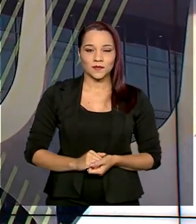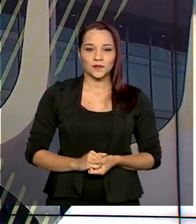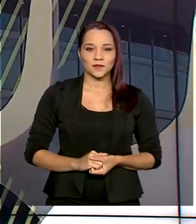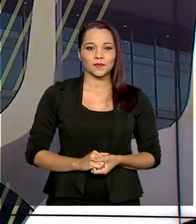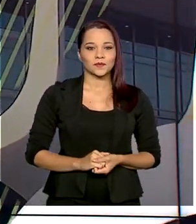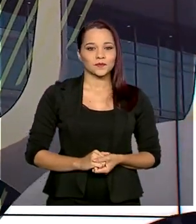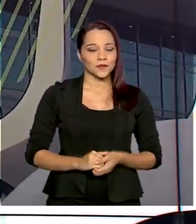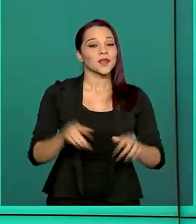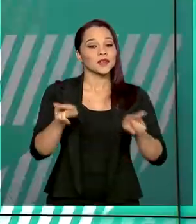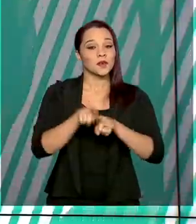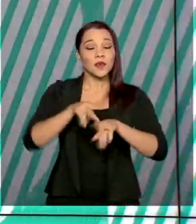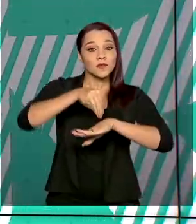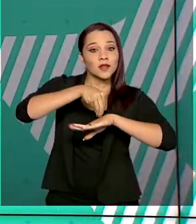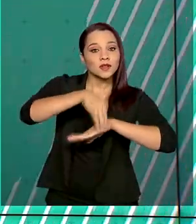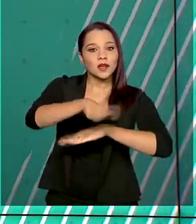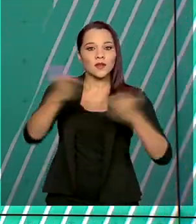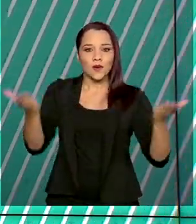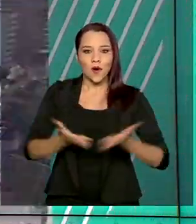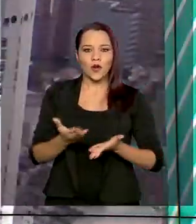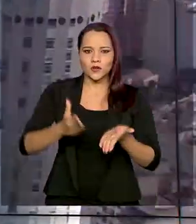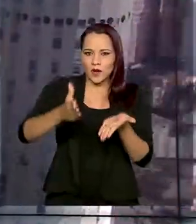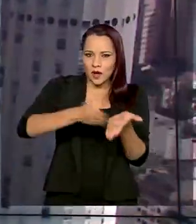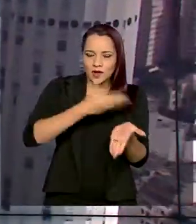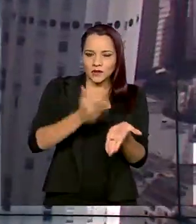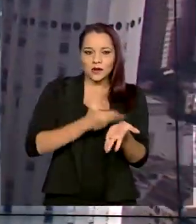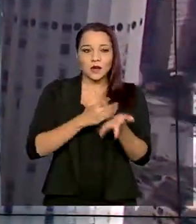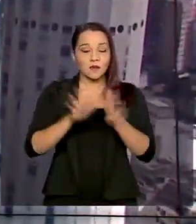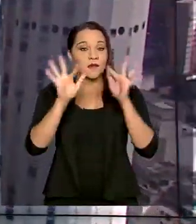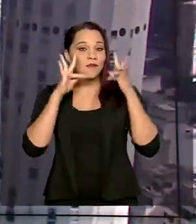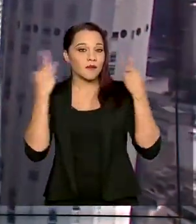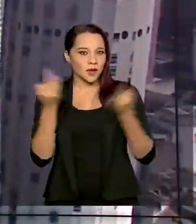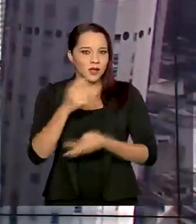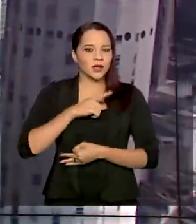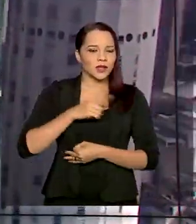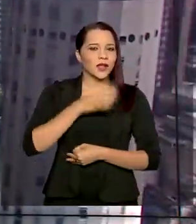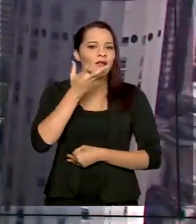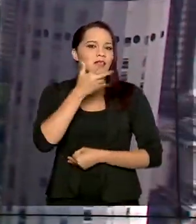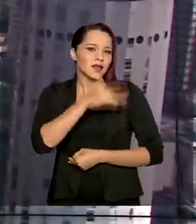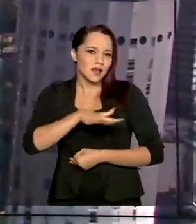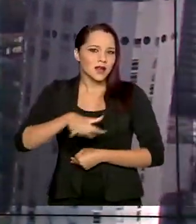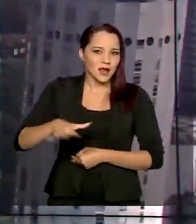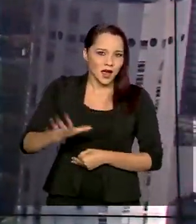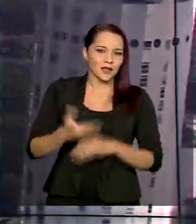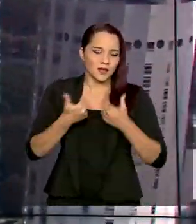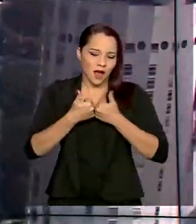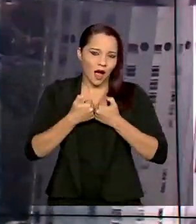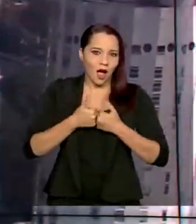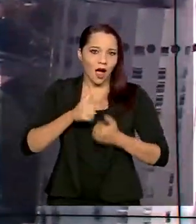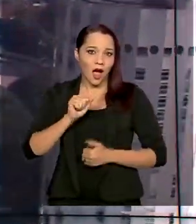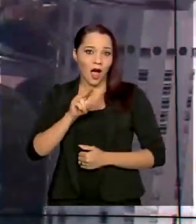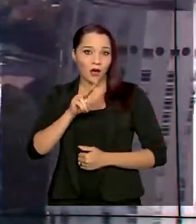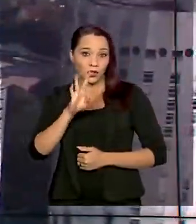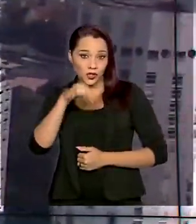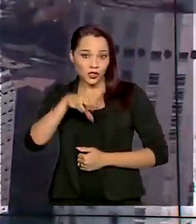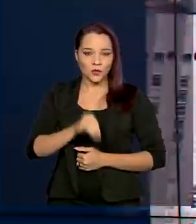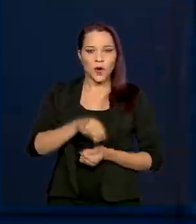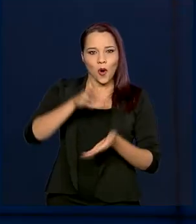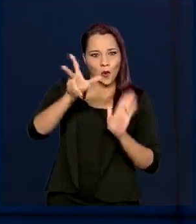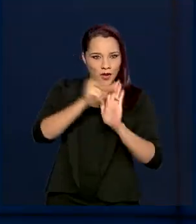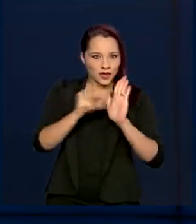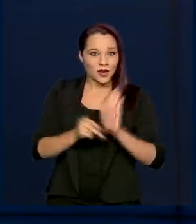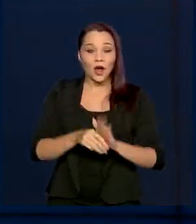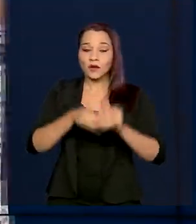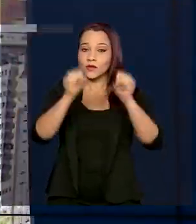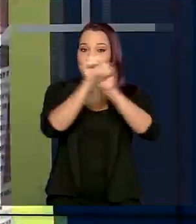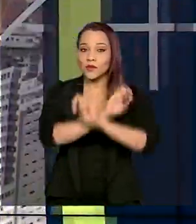E também foi lançada hoje uma cartilha para famílias que tenham crianças com autismo. O material está disponível no